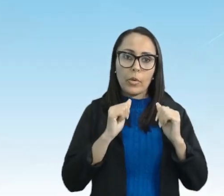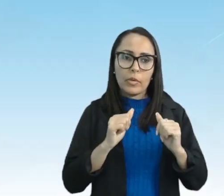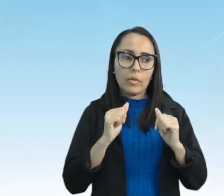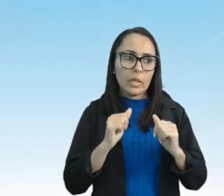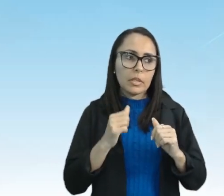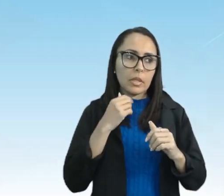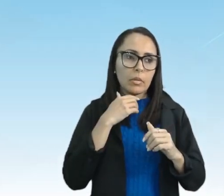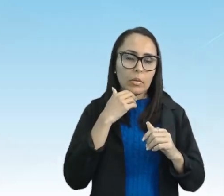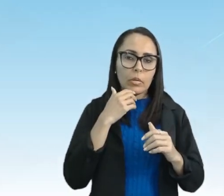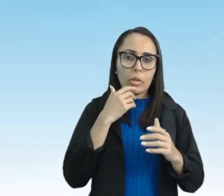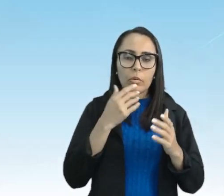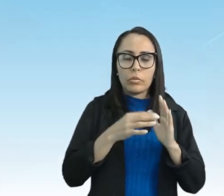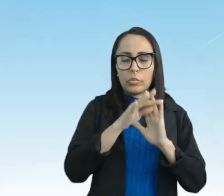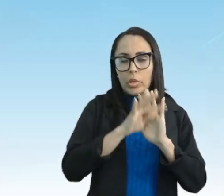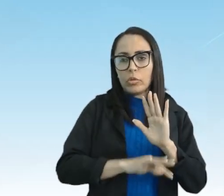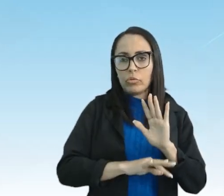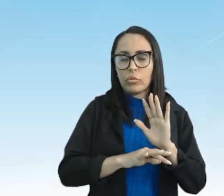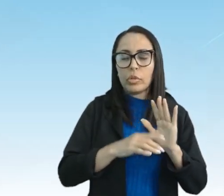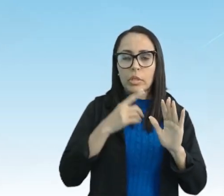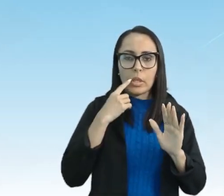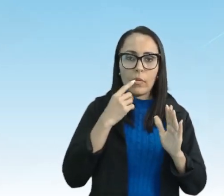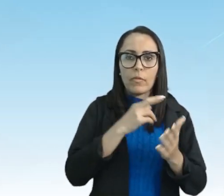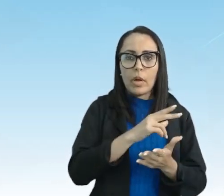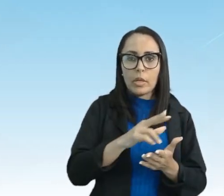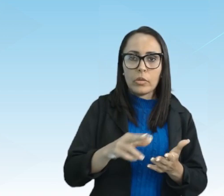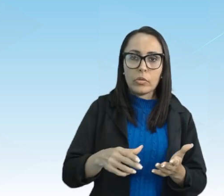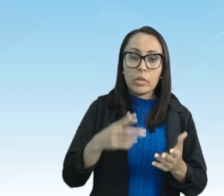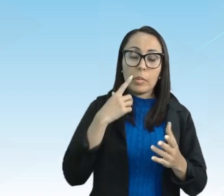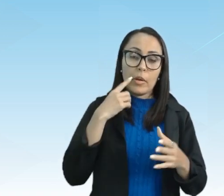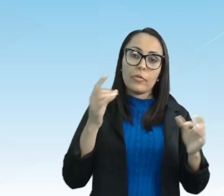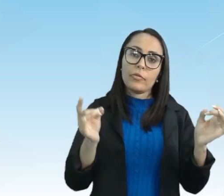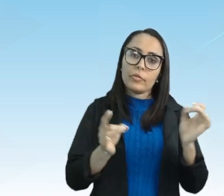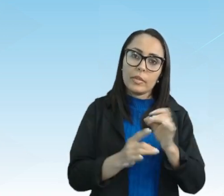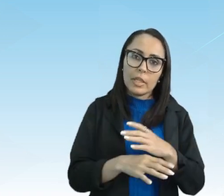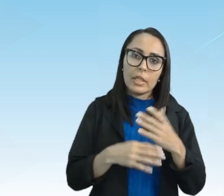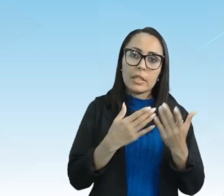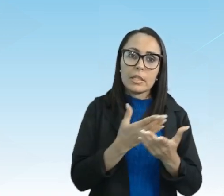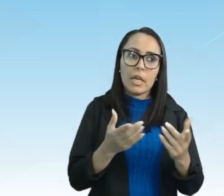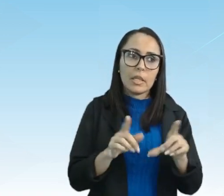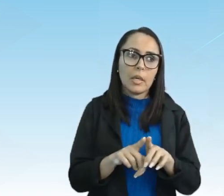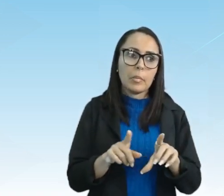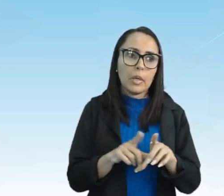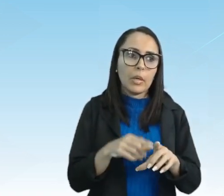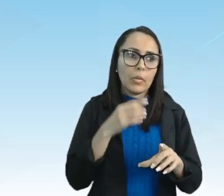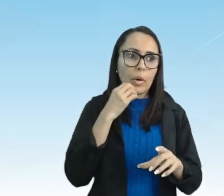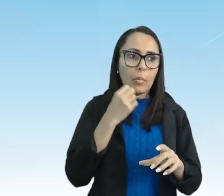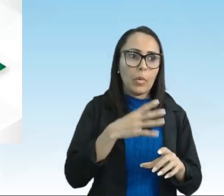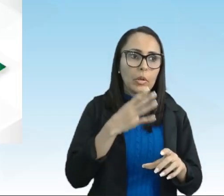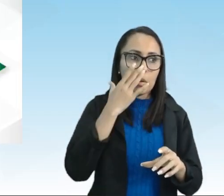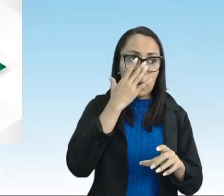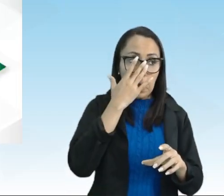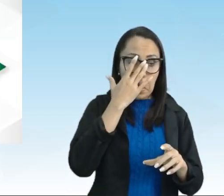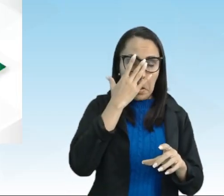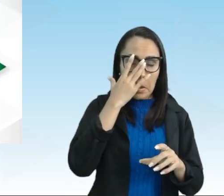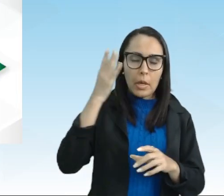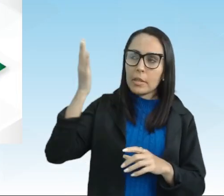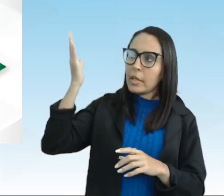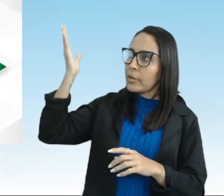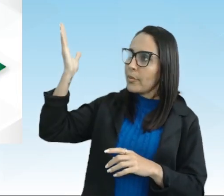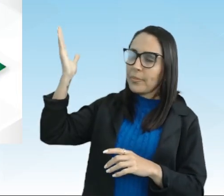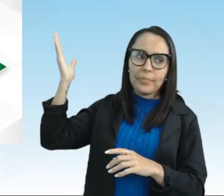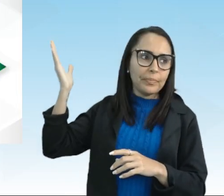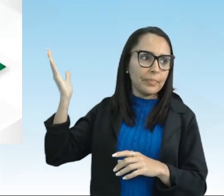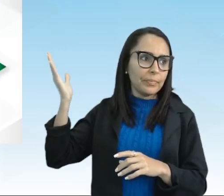em cima desse texto e tantas outras já para finalizar mostro a vocês uma bem atual olhando para a tela